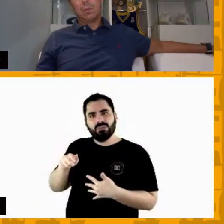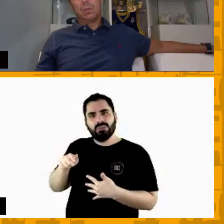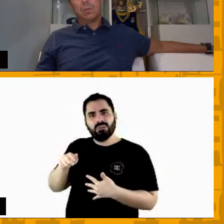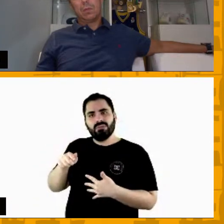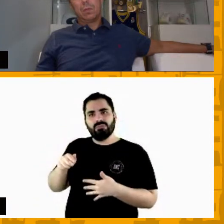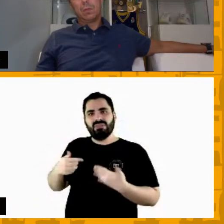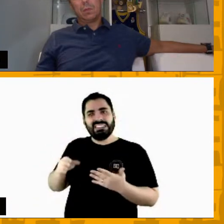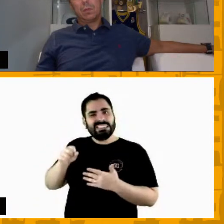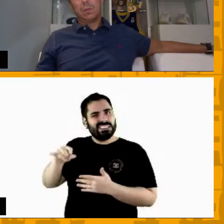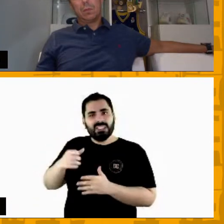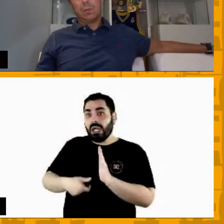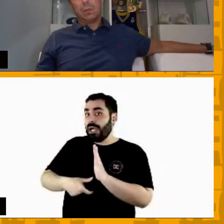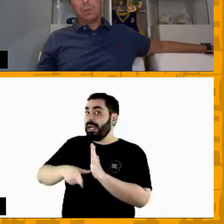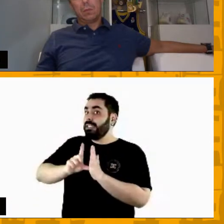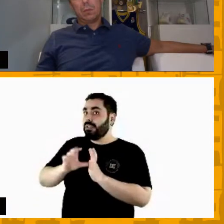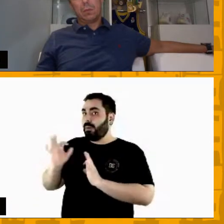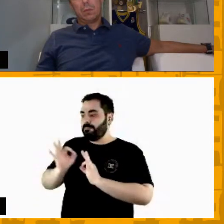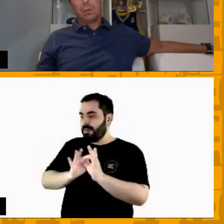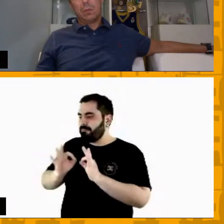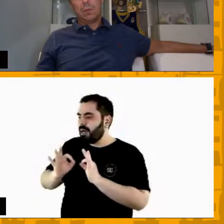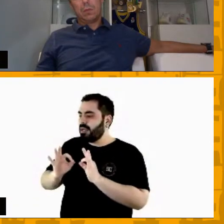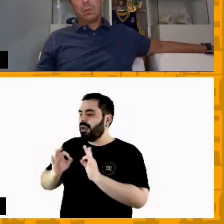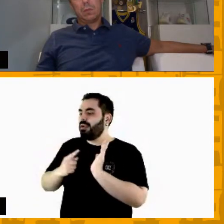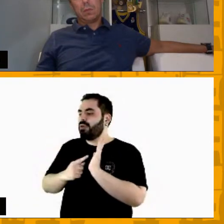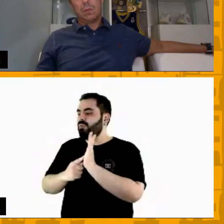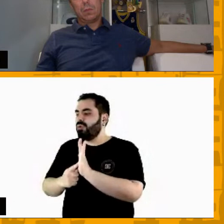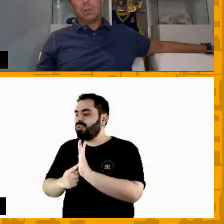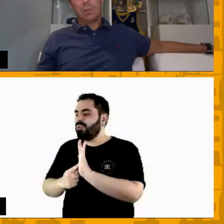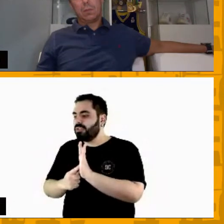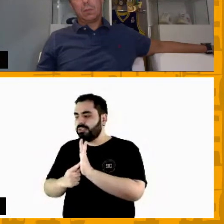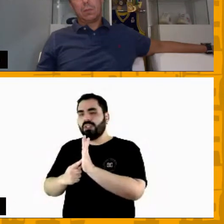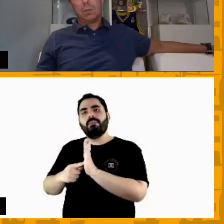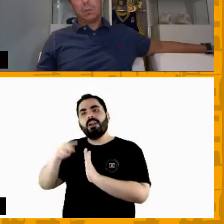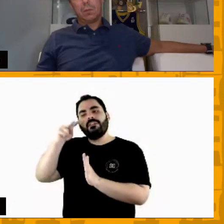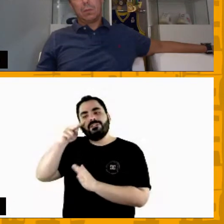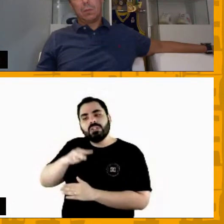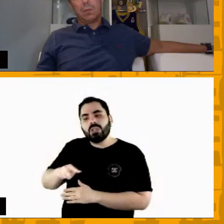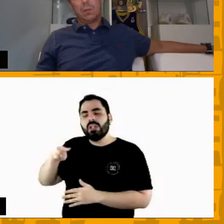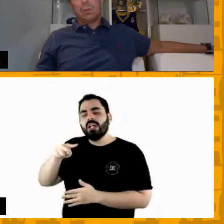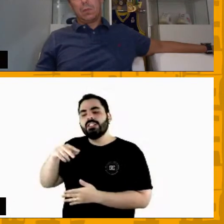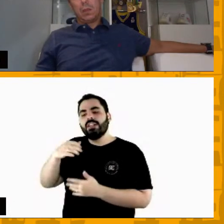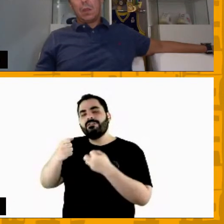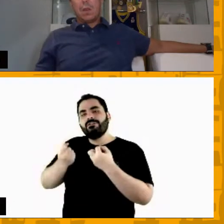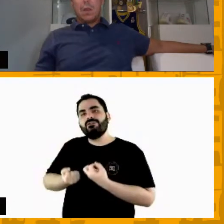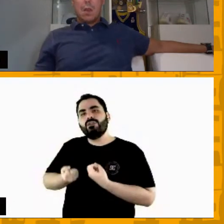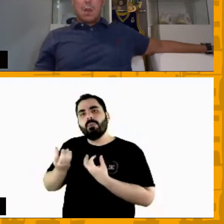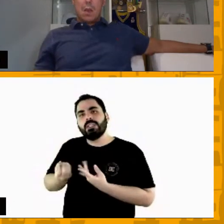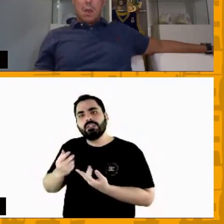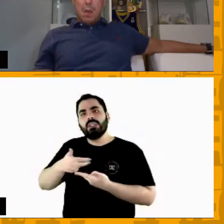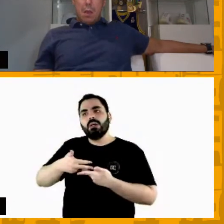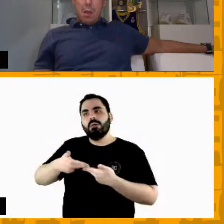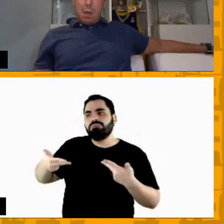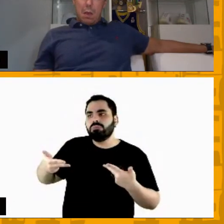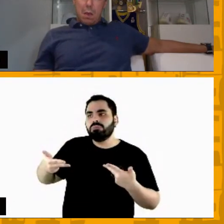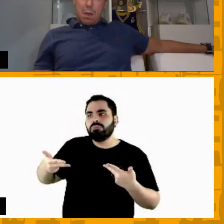na base para visualizar essa informação, para saber o que eu estou falando naquele momento, aquilo pode